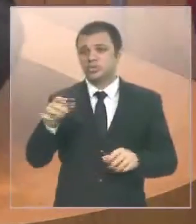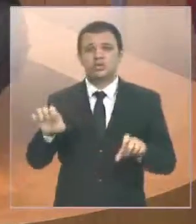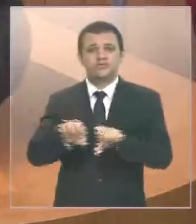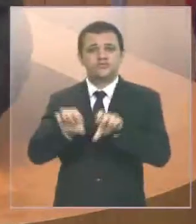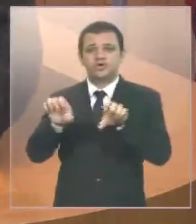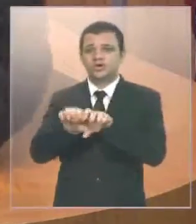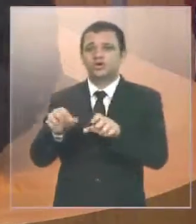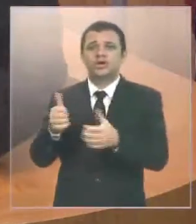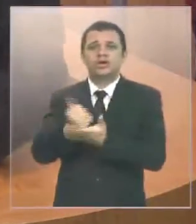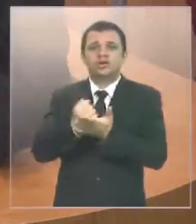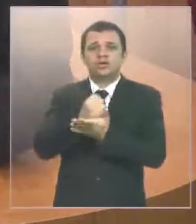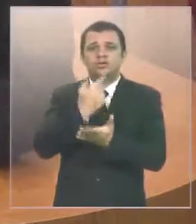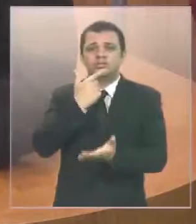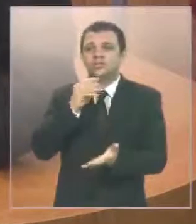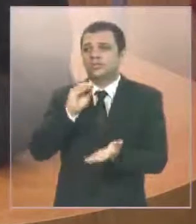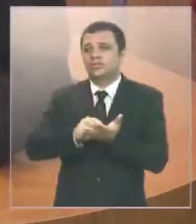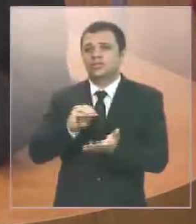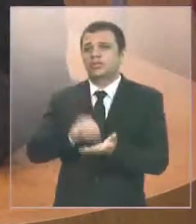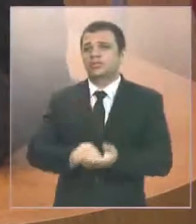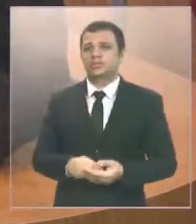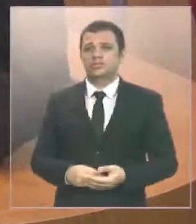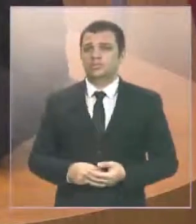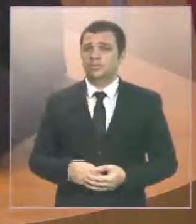nesta tribuna eu já disse, quem vai acabar hoje,